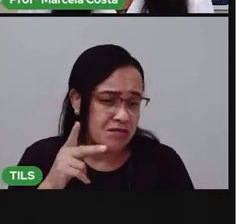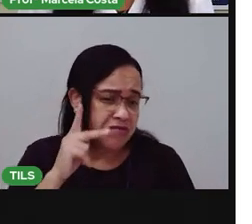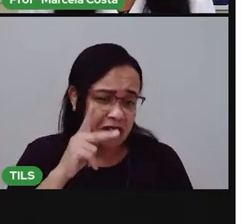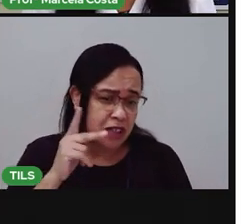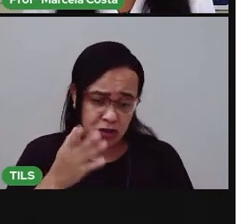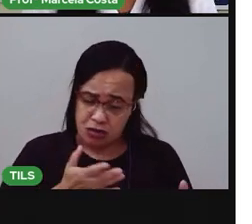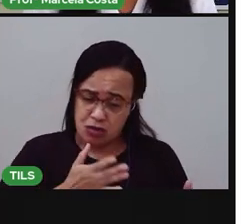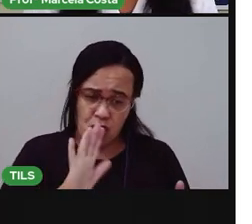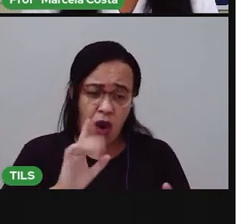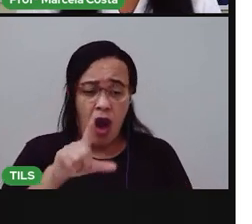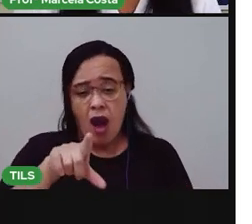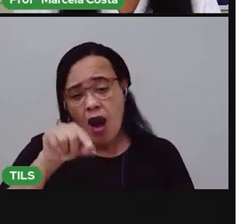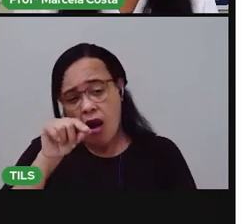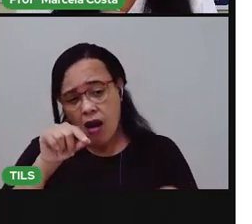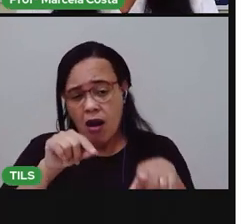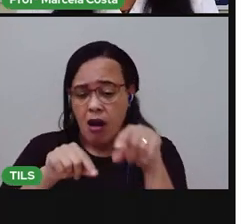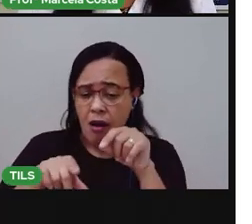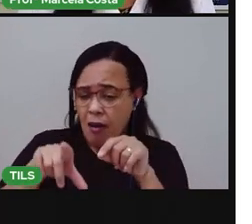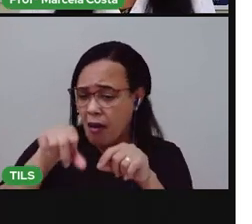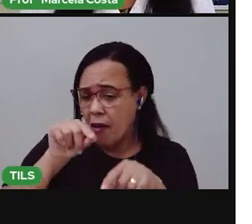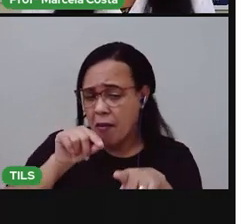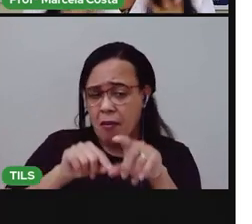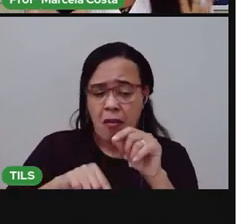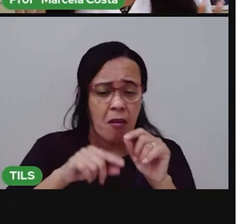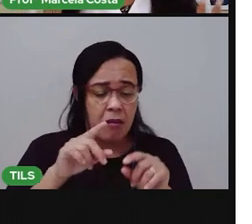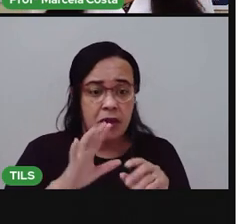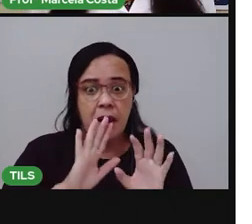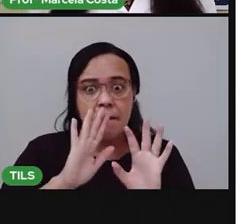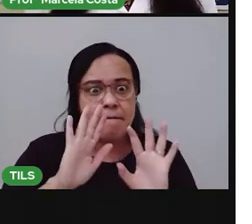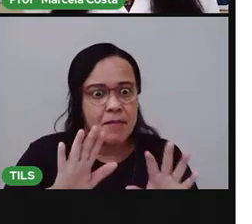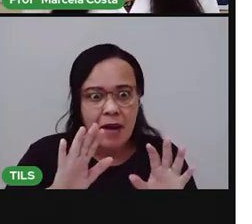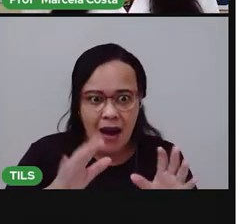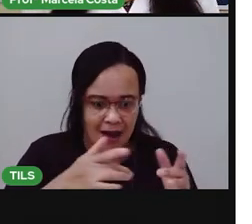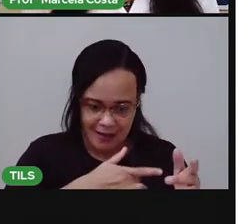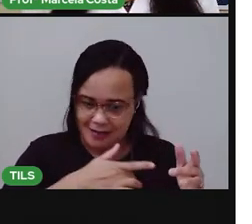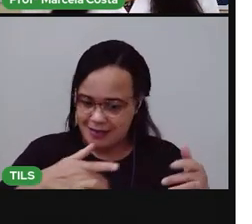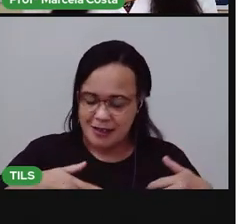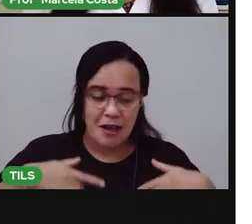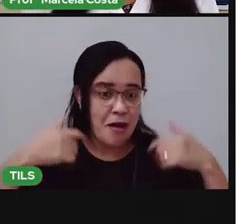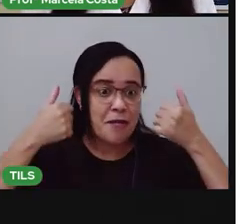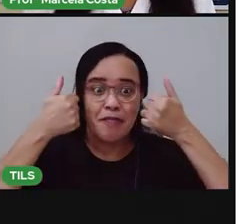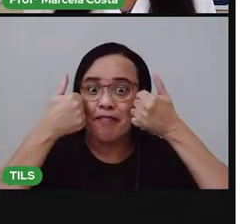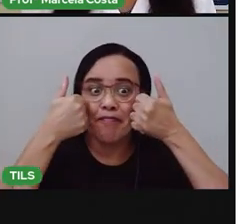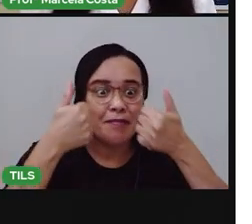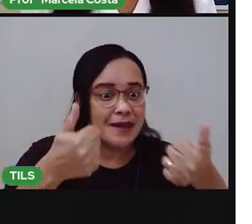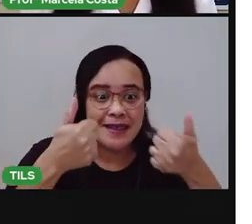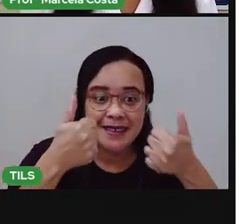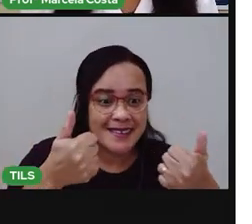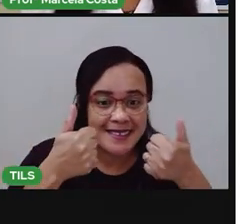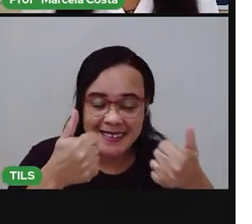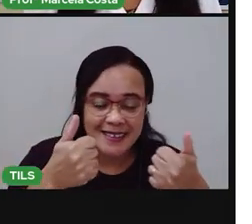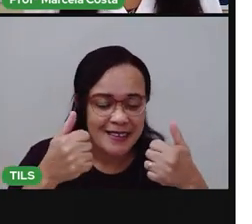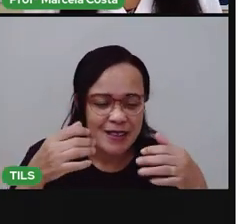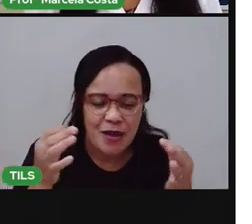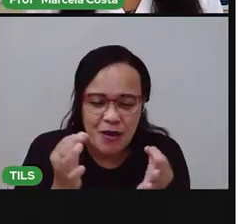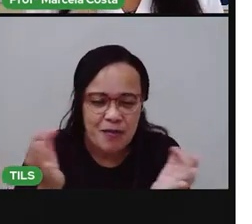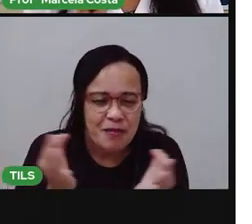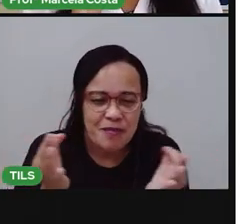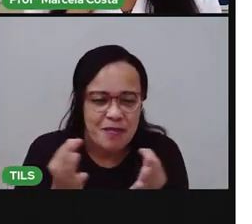Mas acredite, isso faz um bem enorme para a sua saúde. Então, quando a mamãe falar assim, ó,